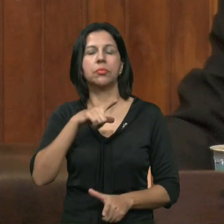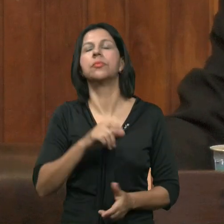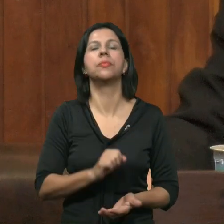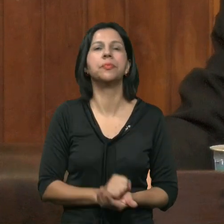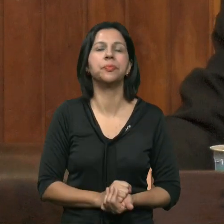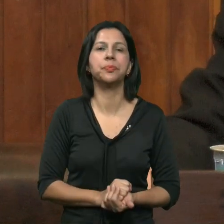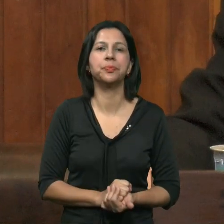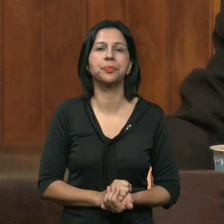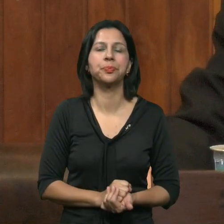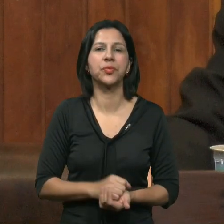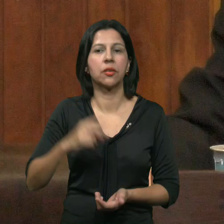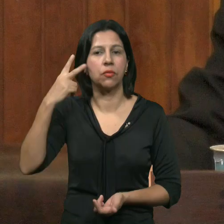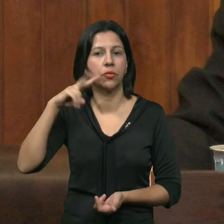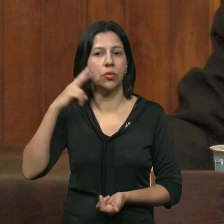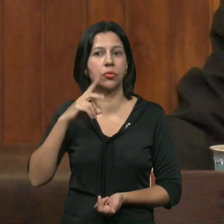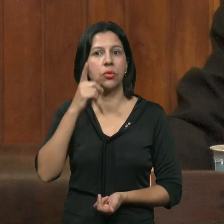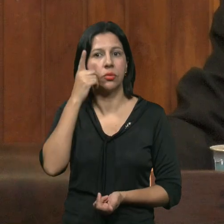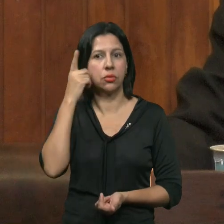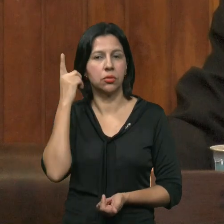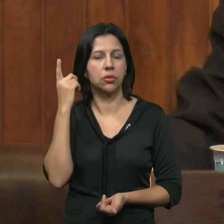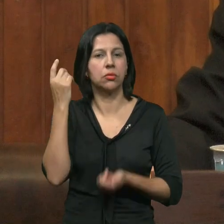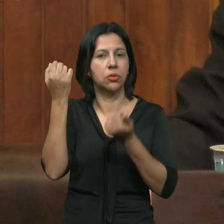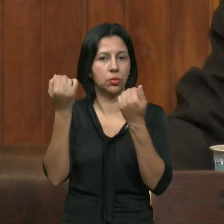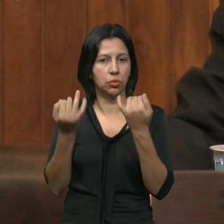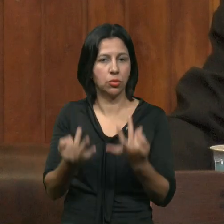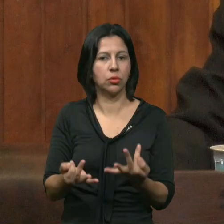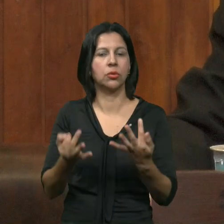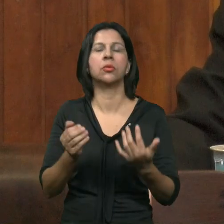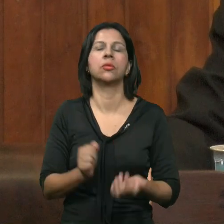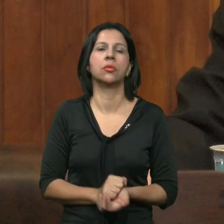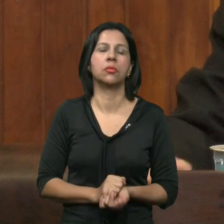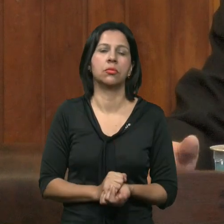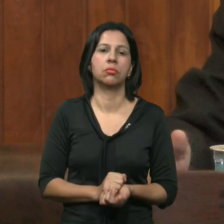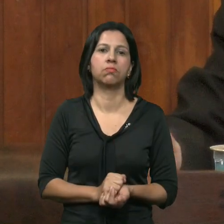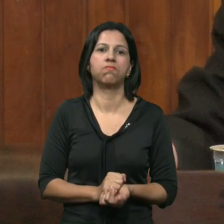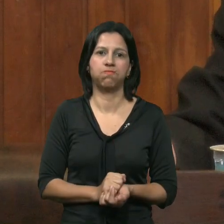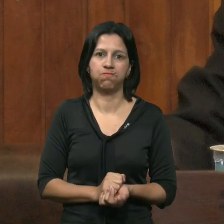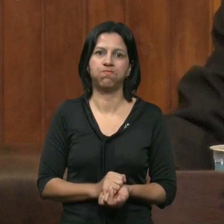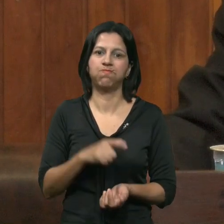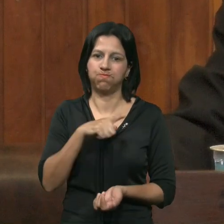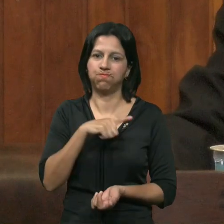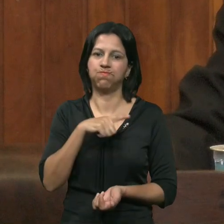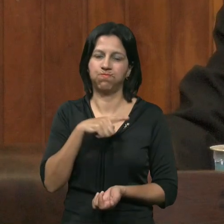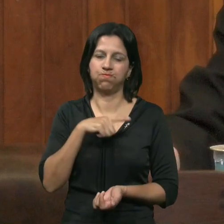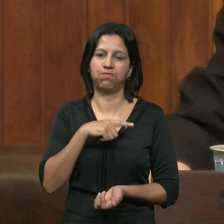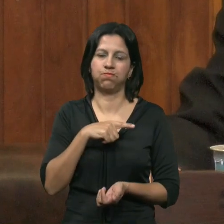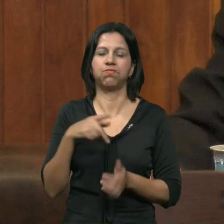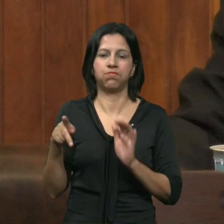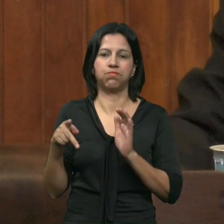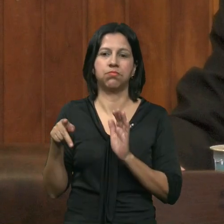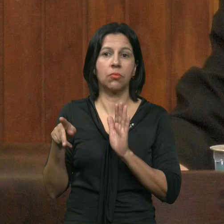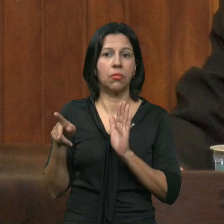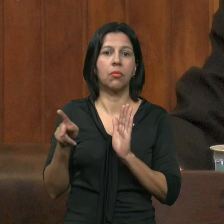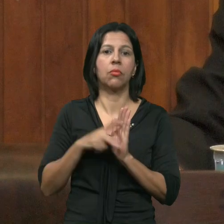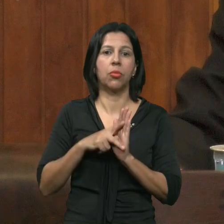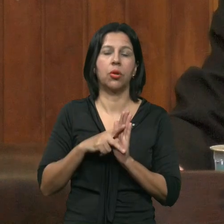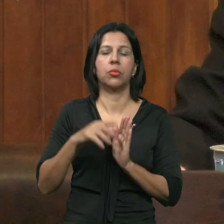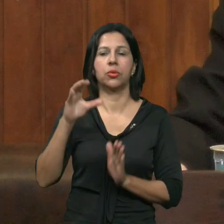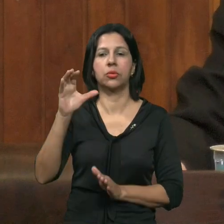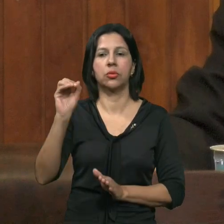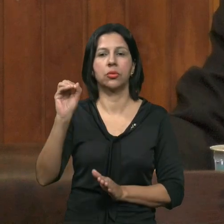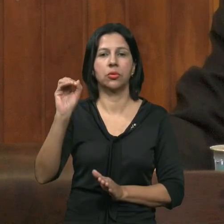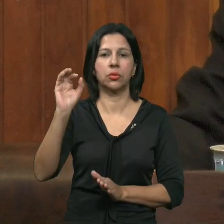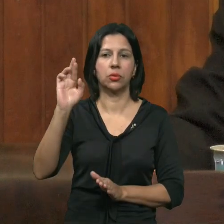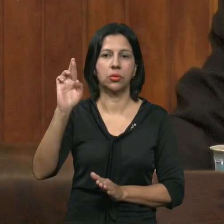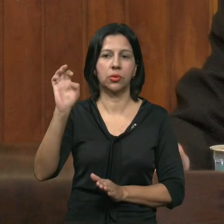Danilo falou Já existe aí Manifestações Do próprio Corém Que distingue